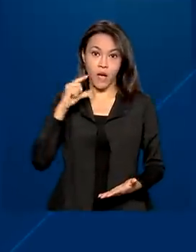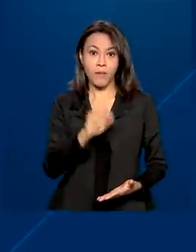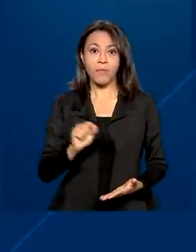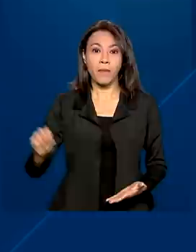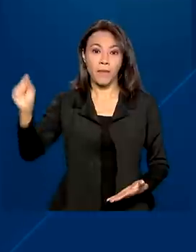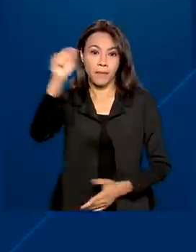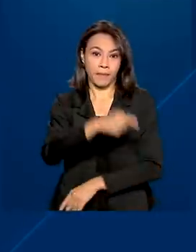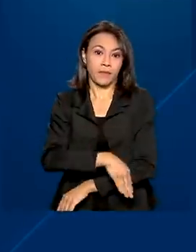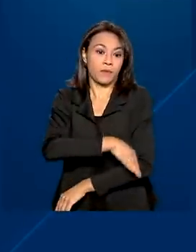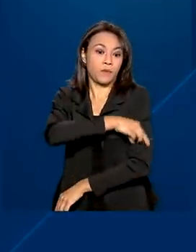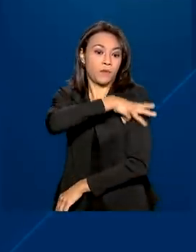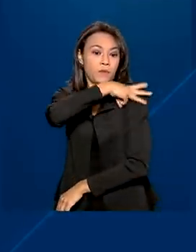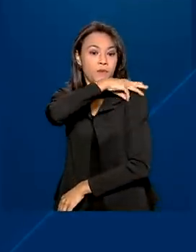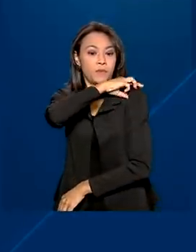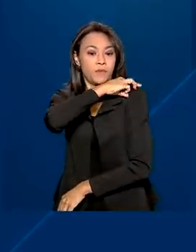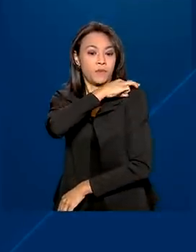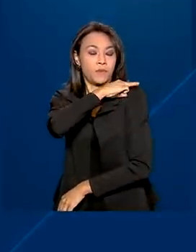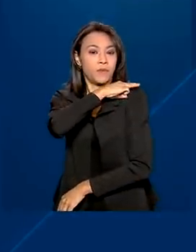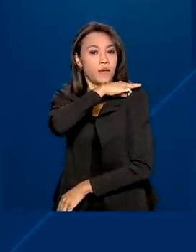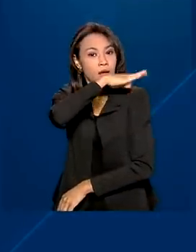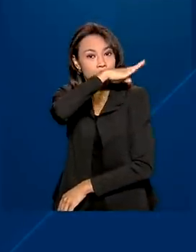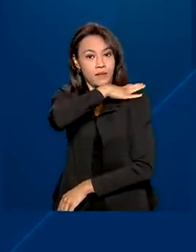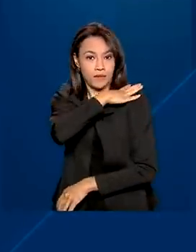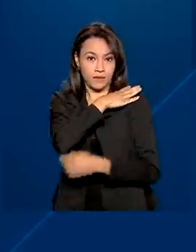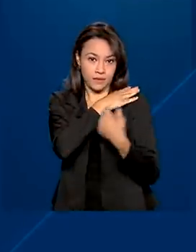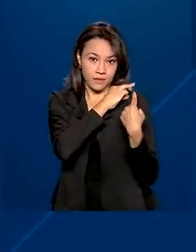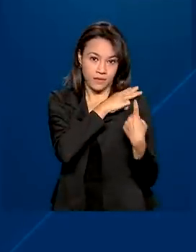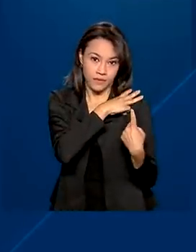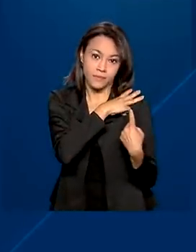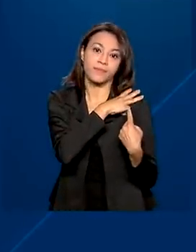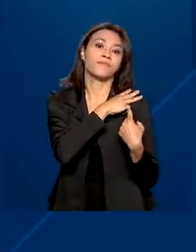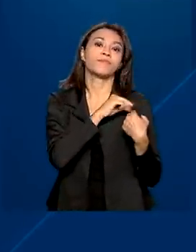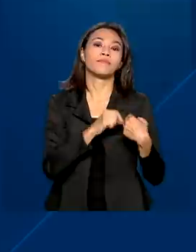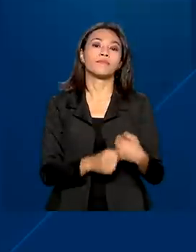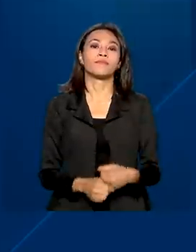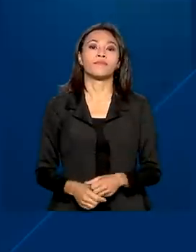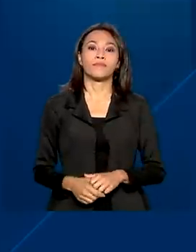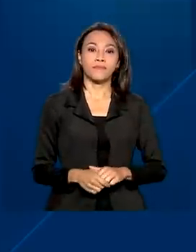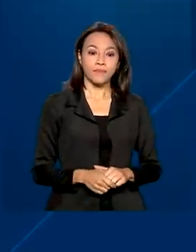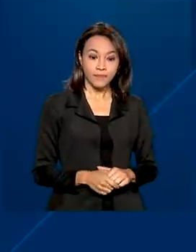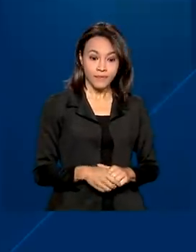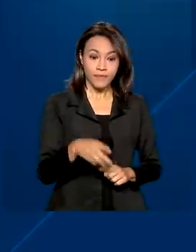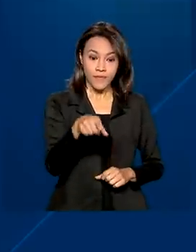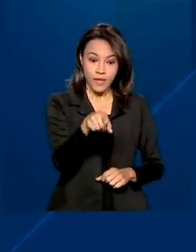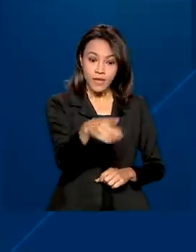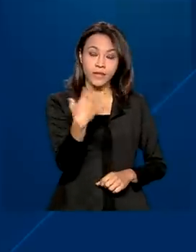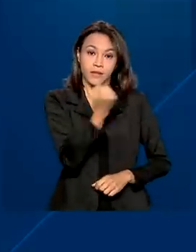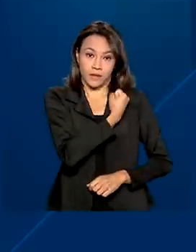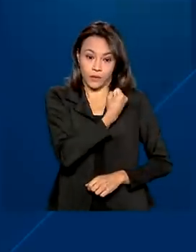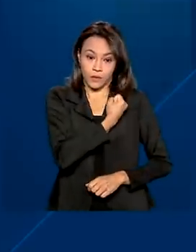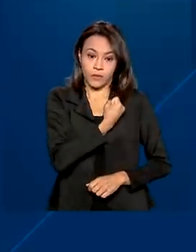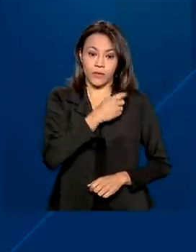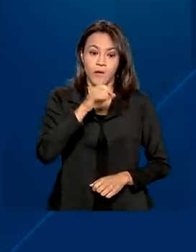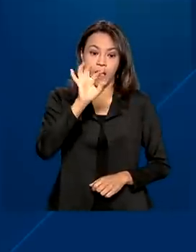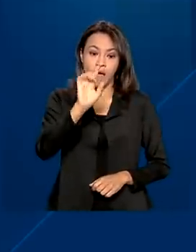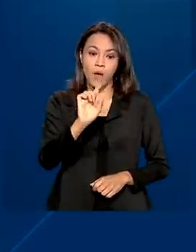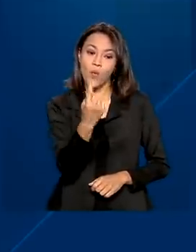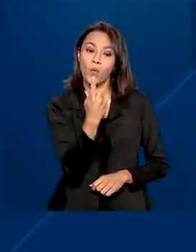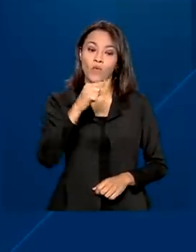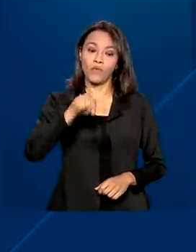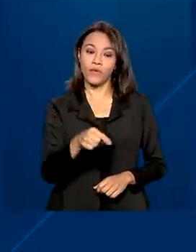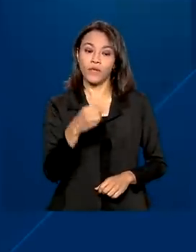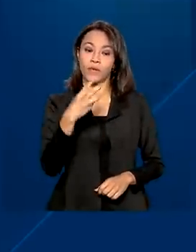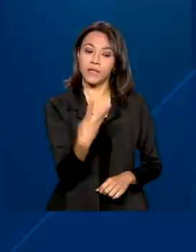básico, que inclui a educação infantil e os ensinos fundamental e médio. O número é 1,3%